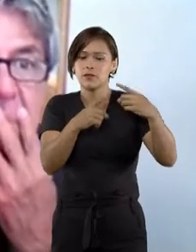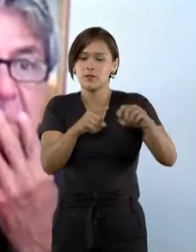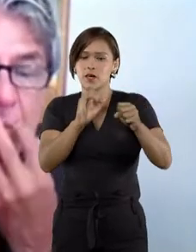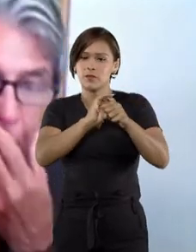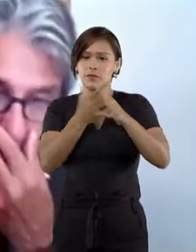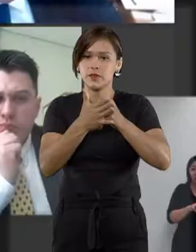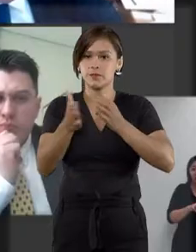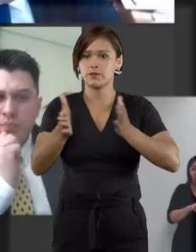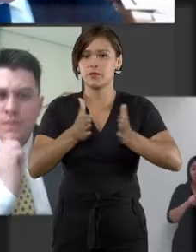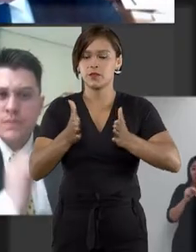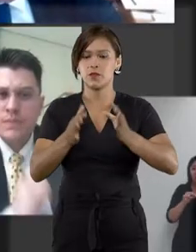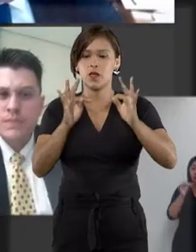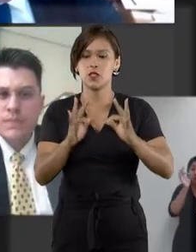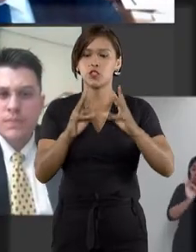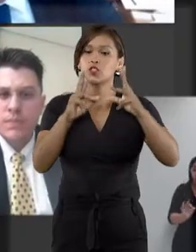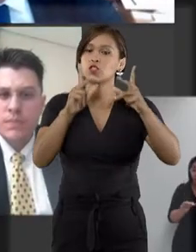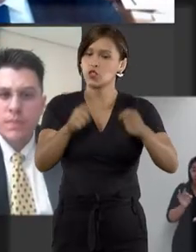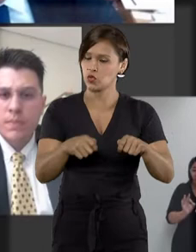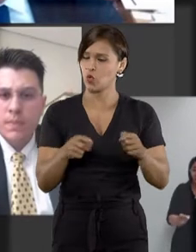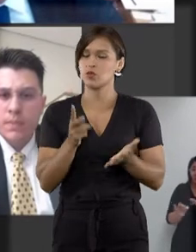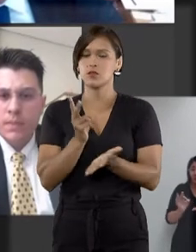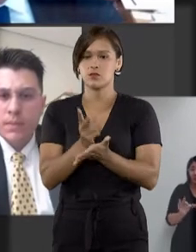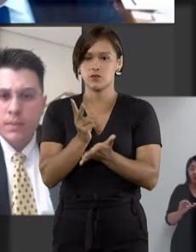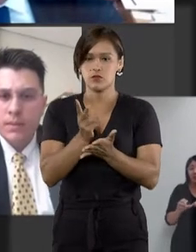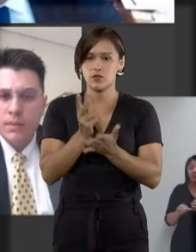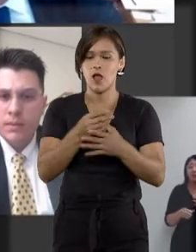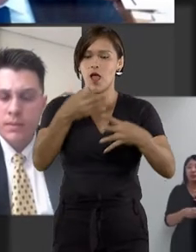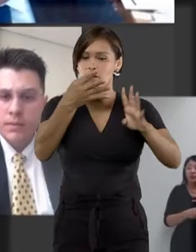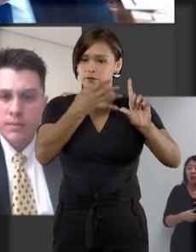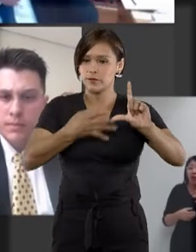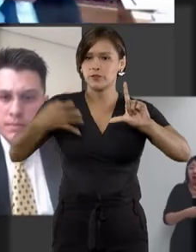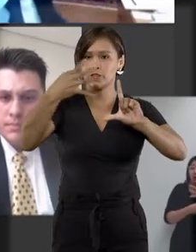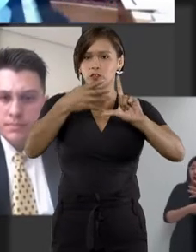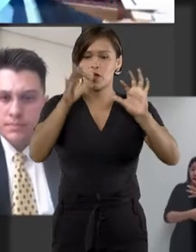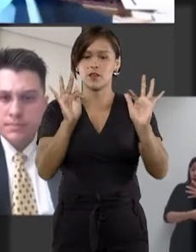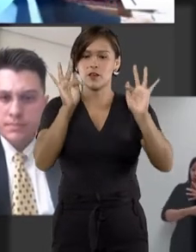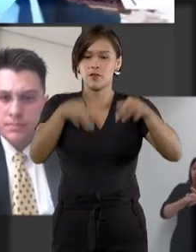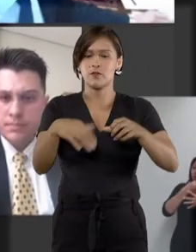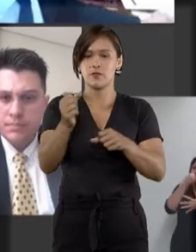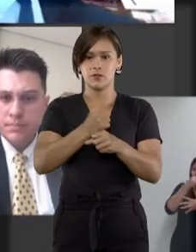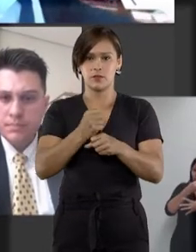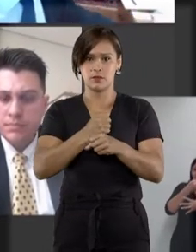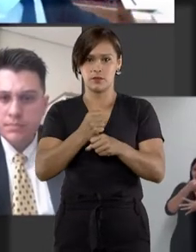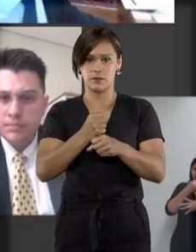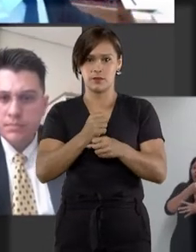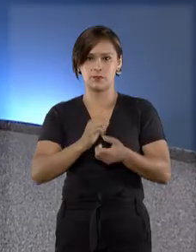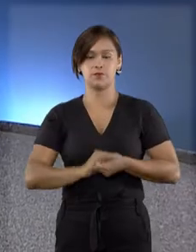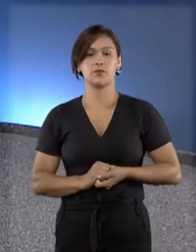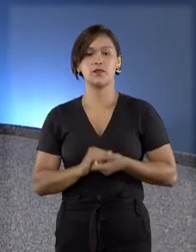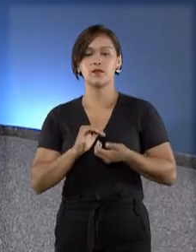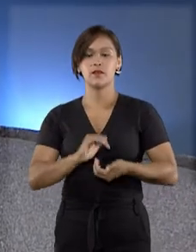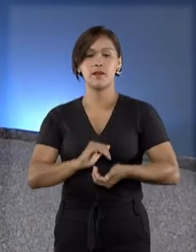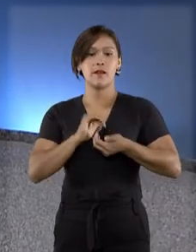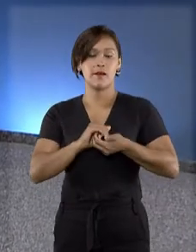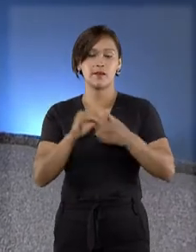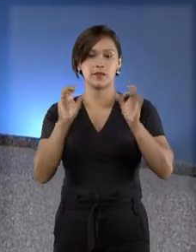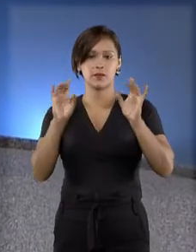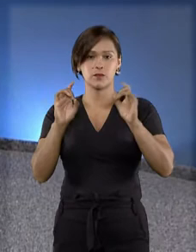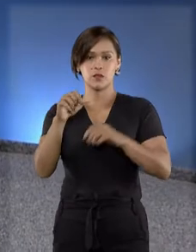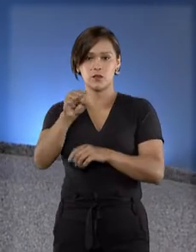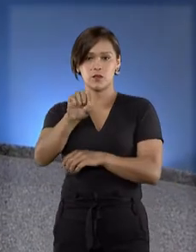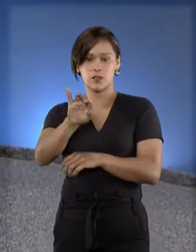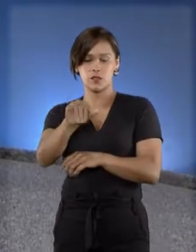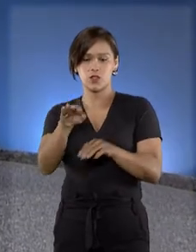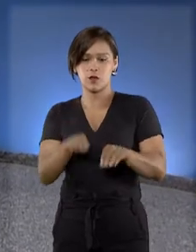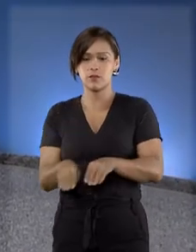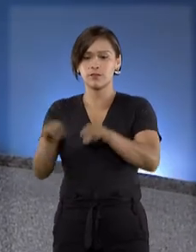Covid-19 e todas as sessões devem ser realizadas em meio virtual até o fim deste ano. A Corte Especial do